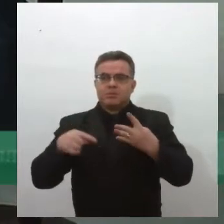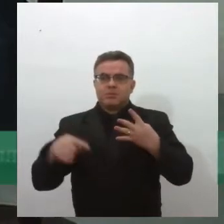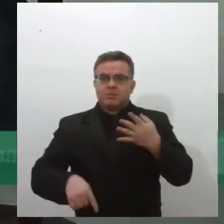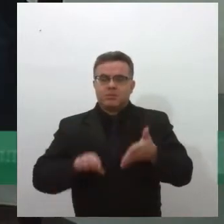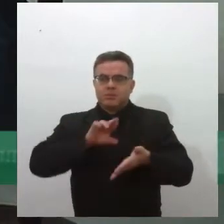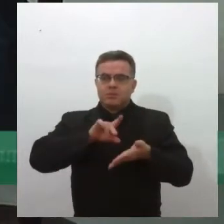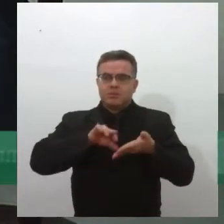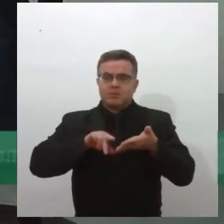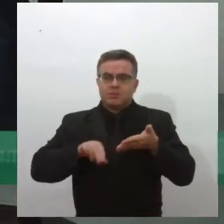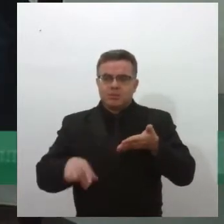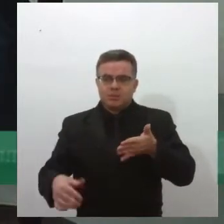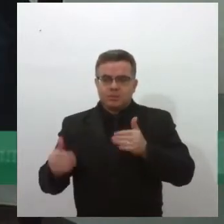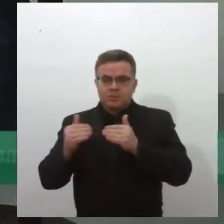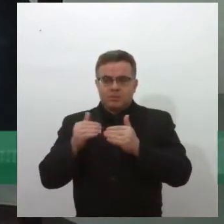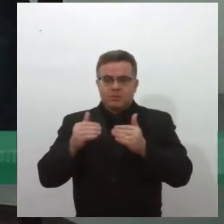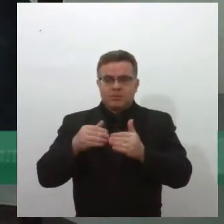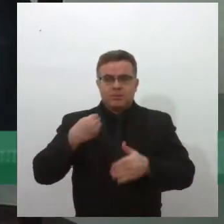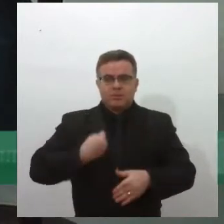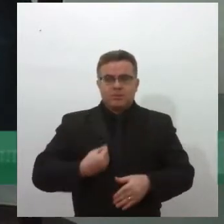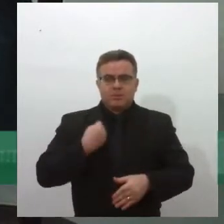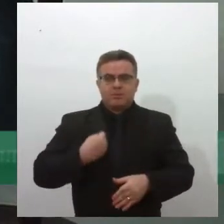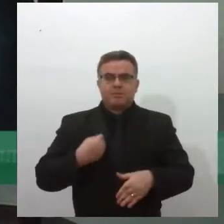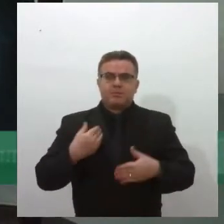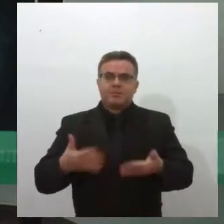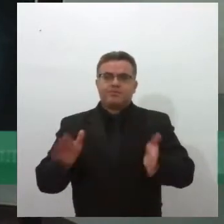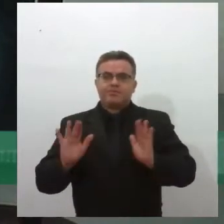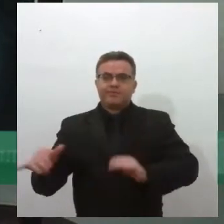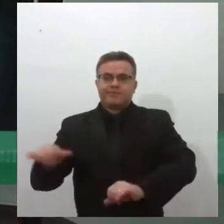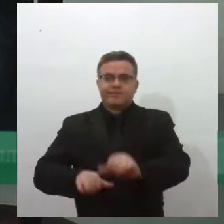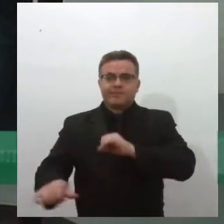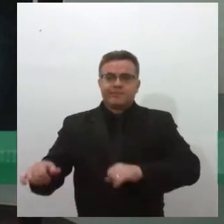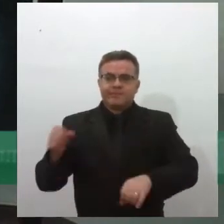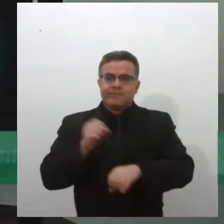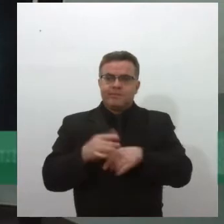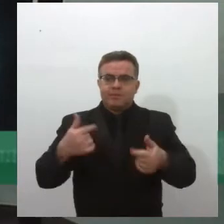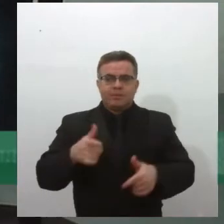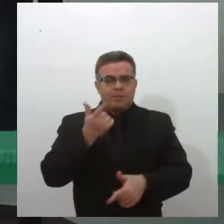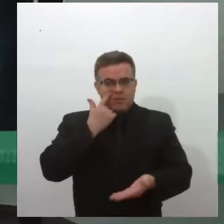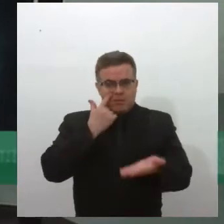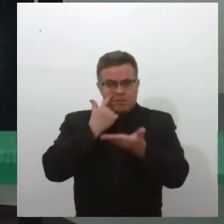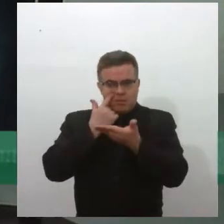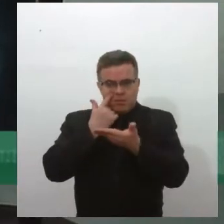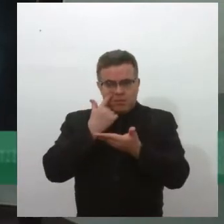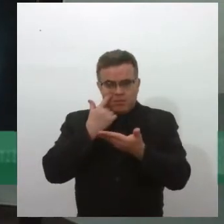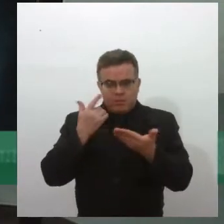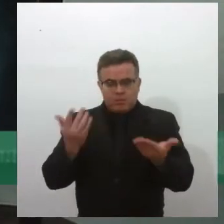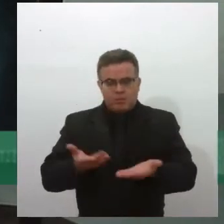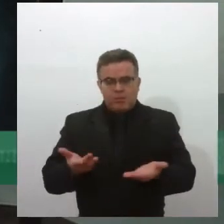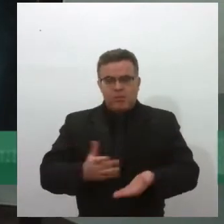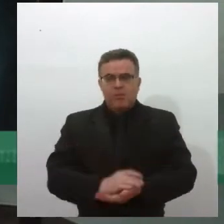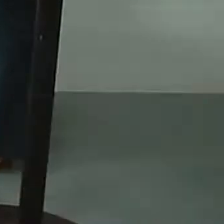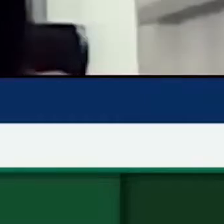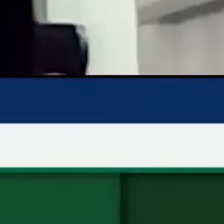relacionadas à sua condição de transportada no ambiente de trabalho. Vamos acompanhar um pouquinho um trecho da fala.